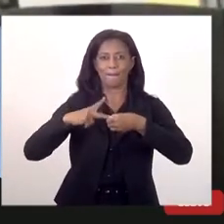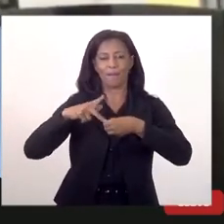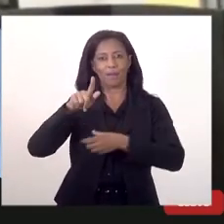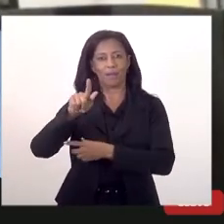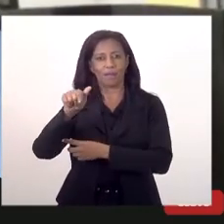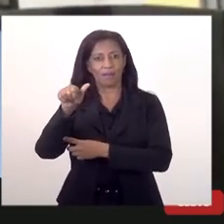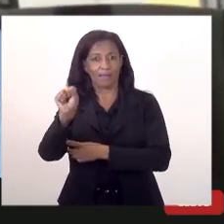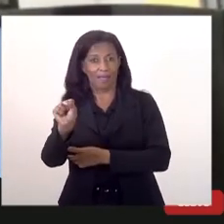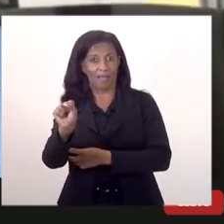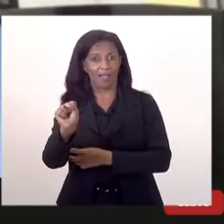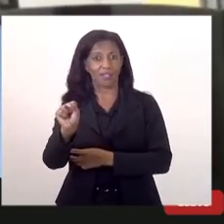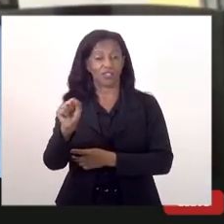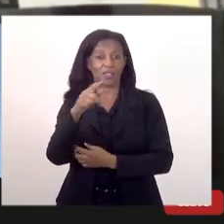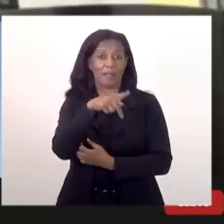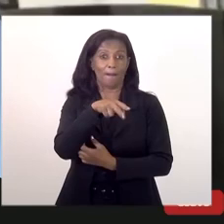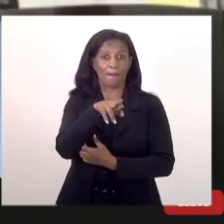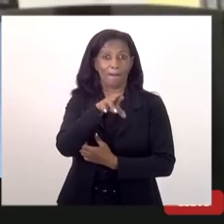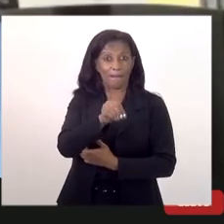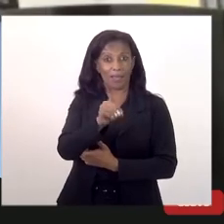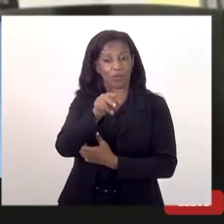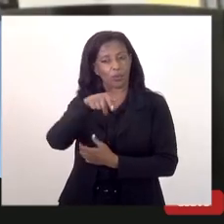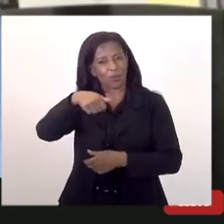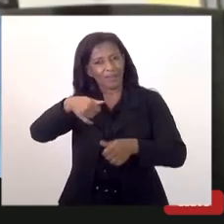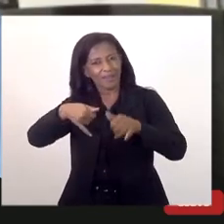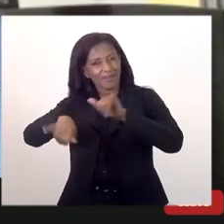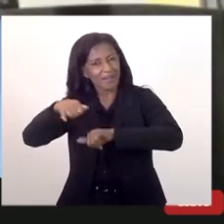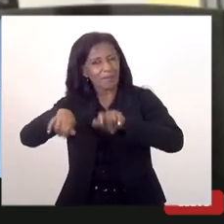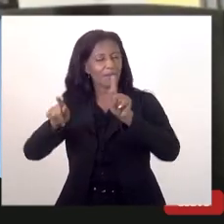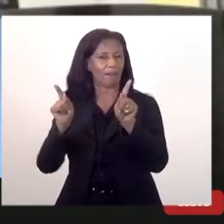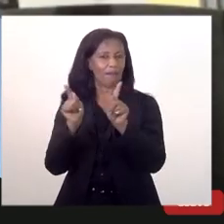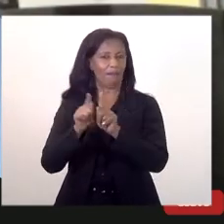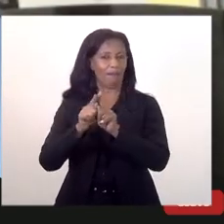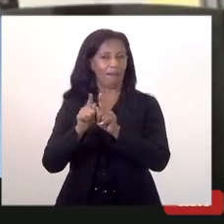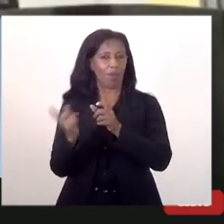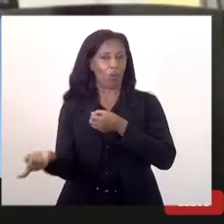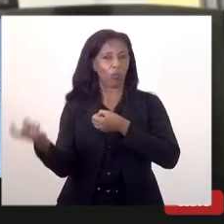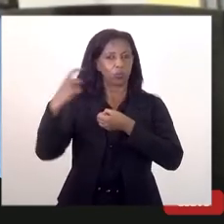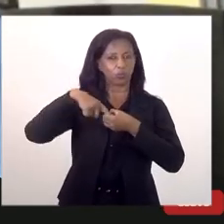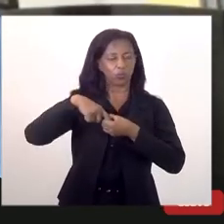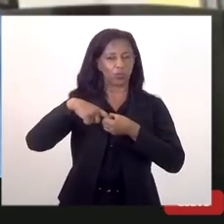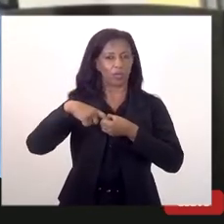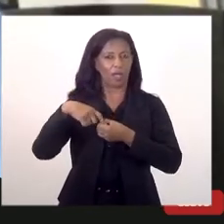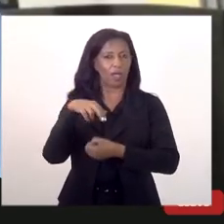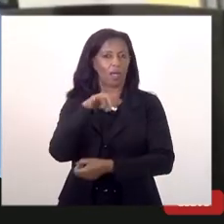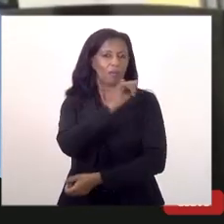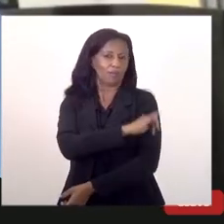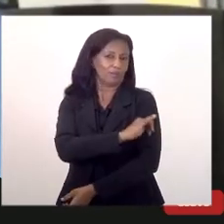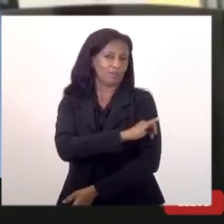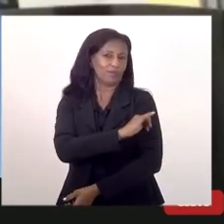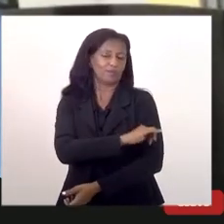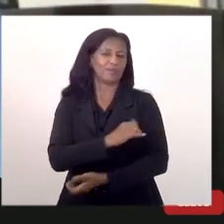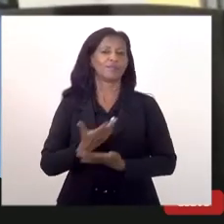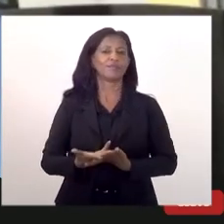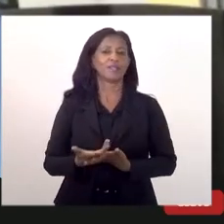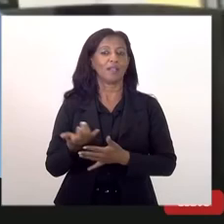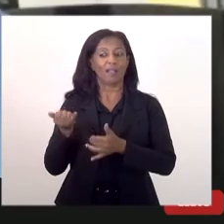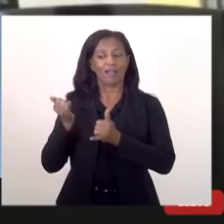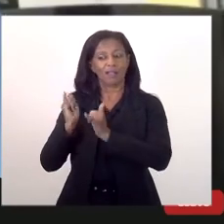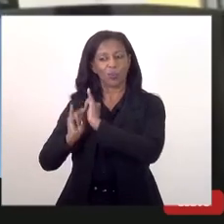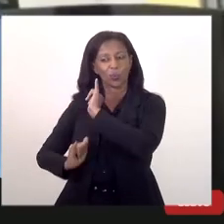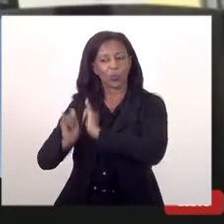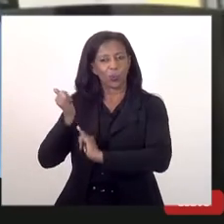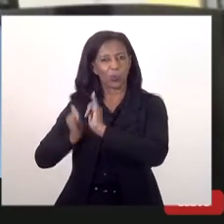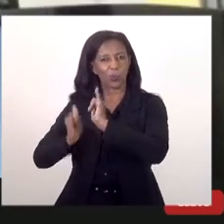petróleo tem o gás tem a petroquímica e a gente precisa trazer de volta para o Rio de Janeiro as indústrias de